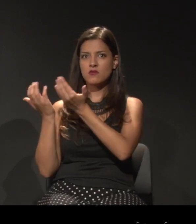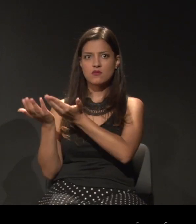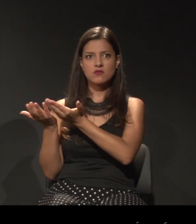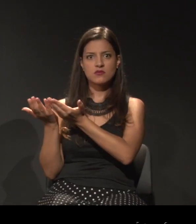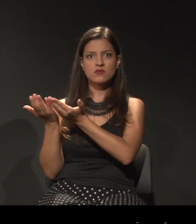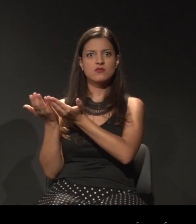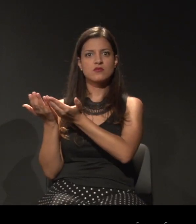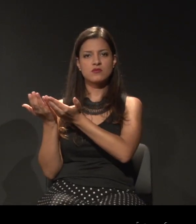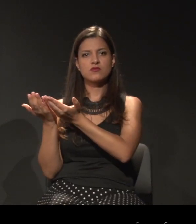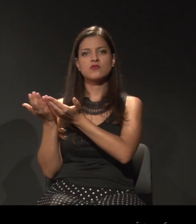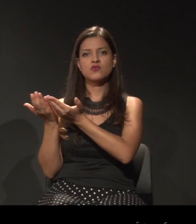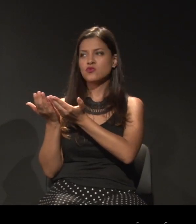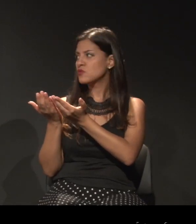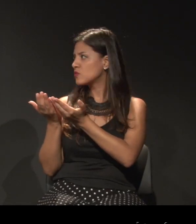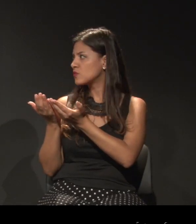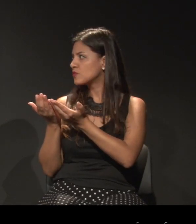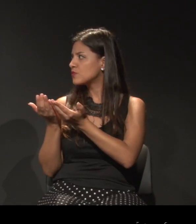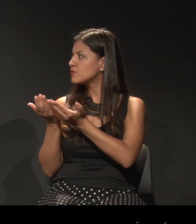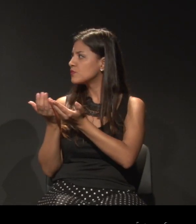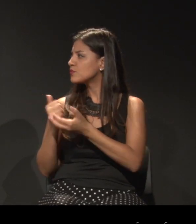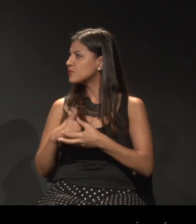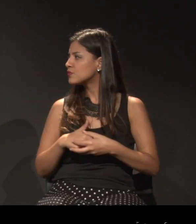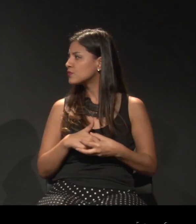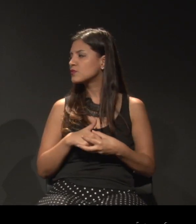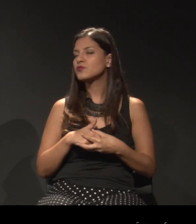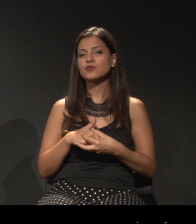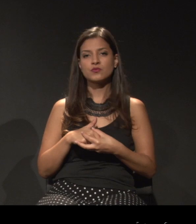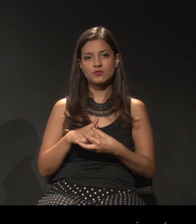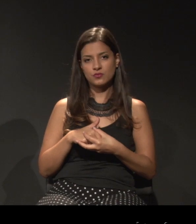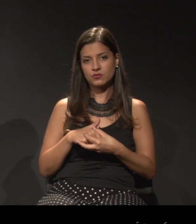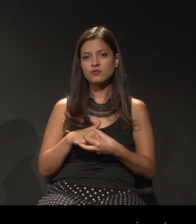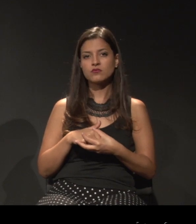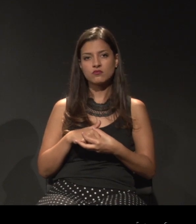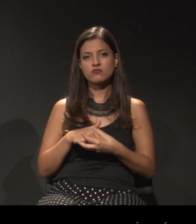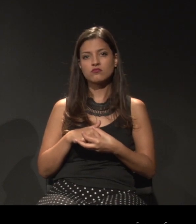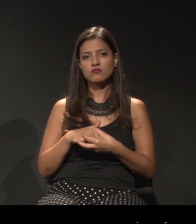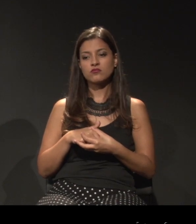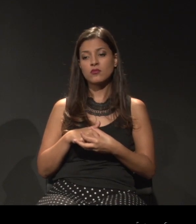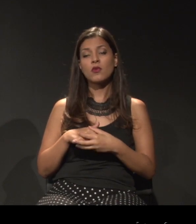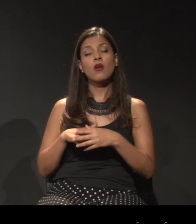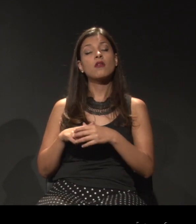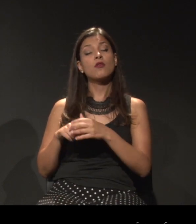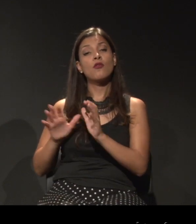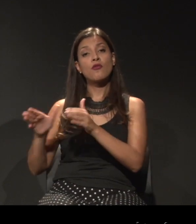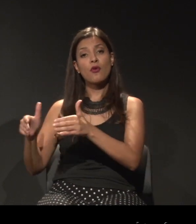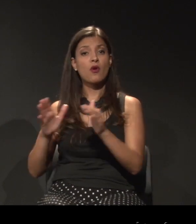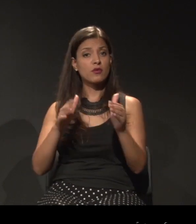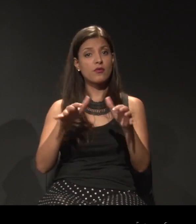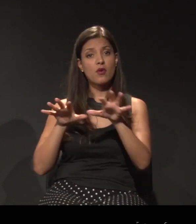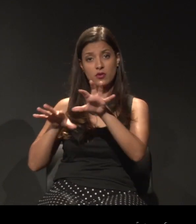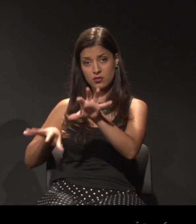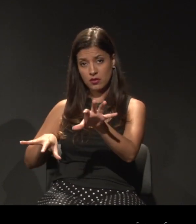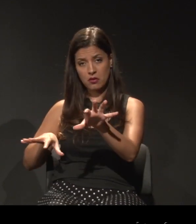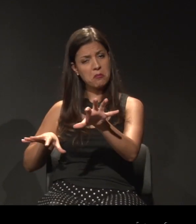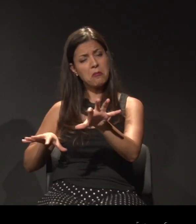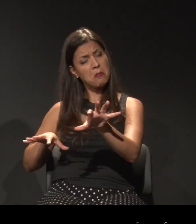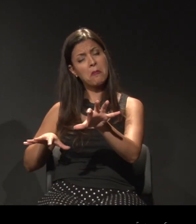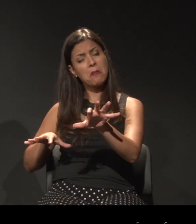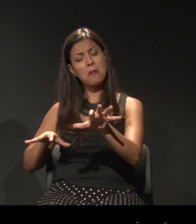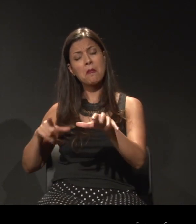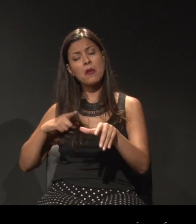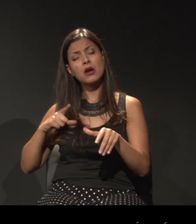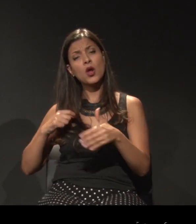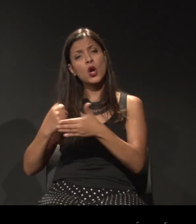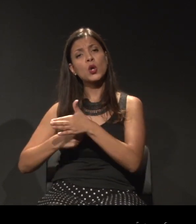ambos são companheiros de lutas. Eles não são, por terem caminhos